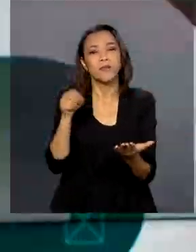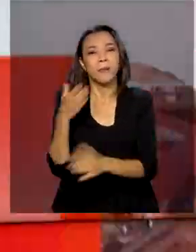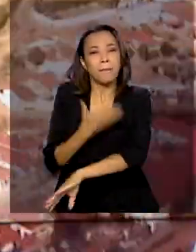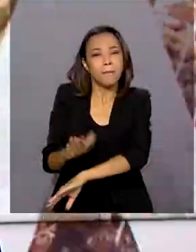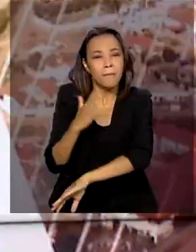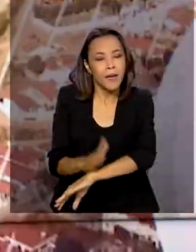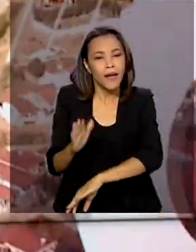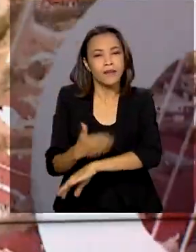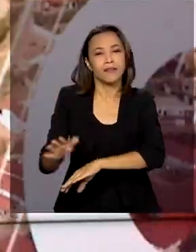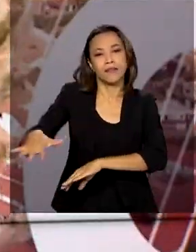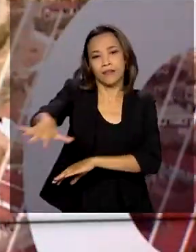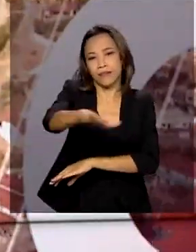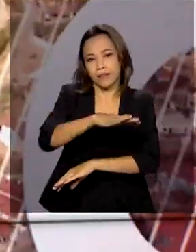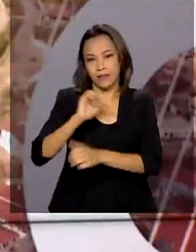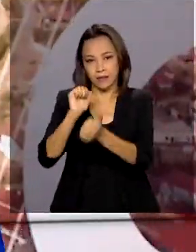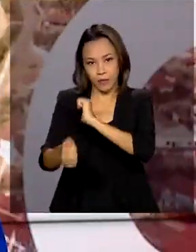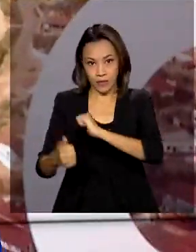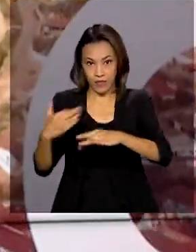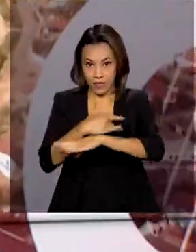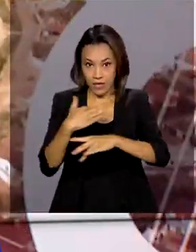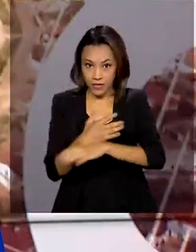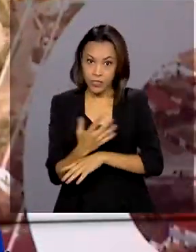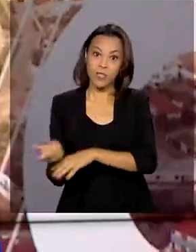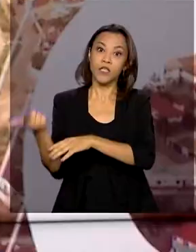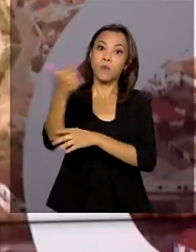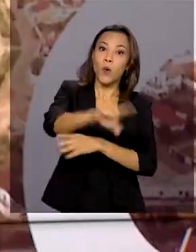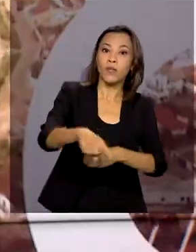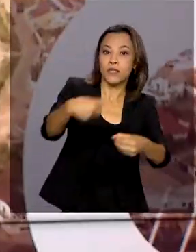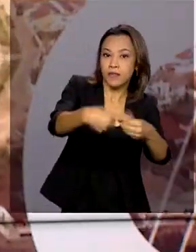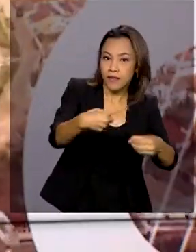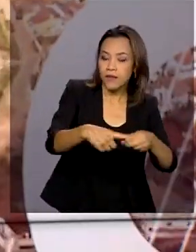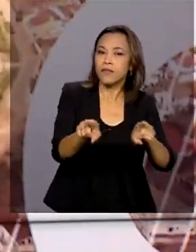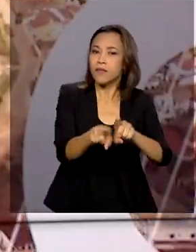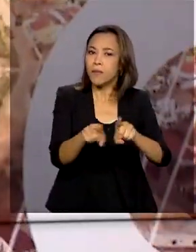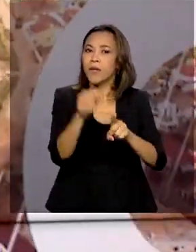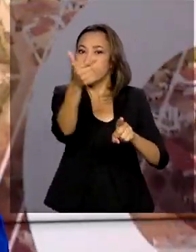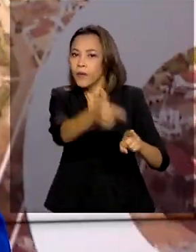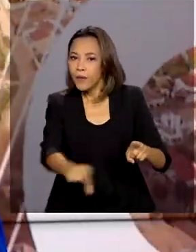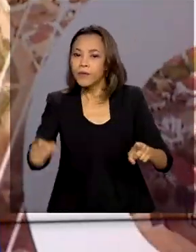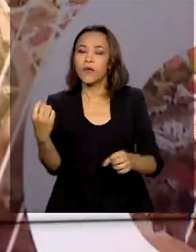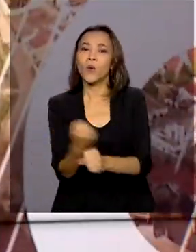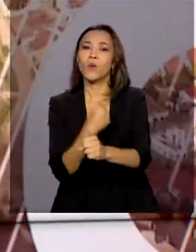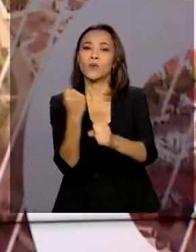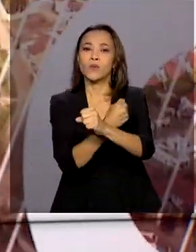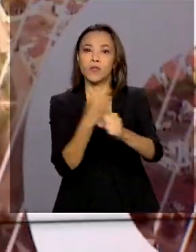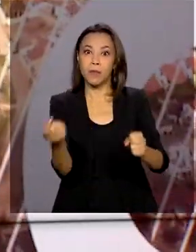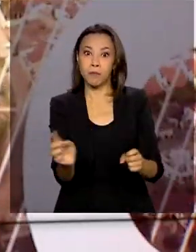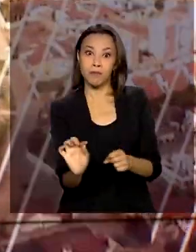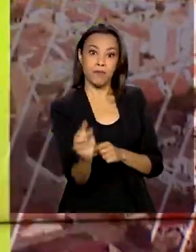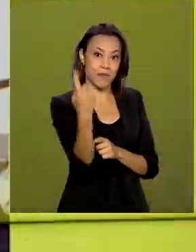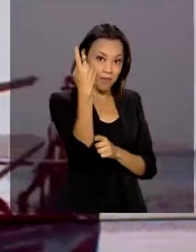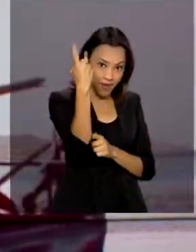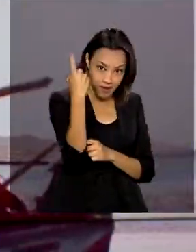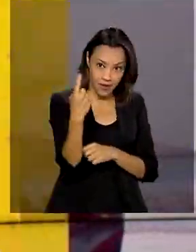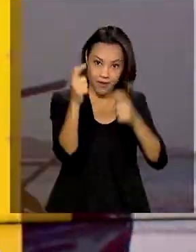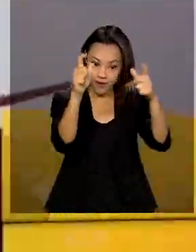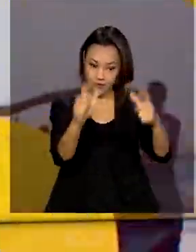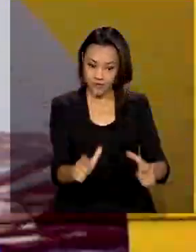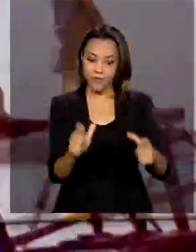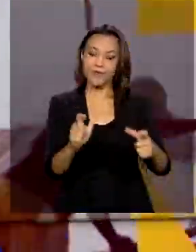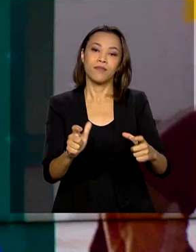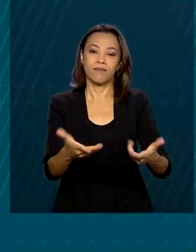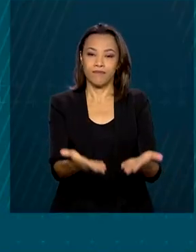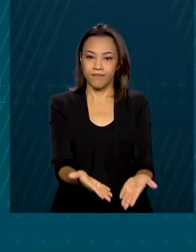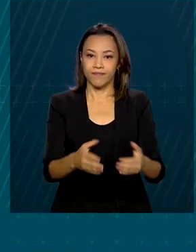prática esportiva na cidade. E em Petrolina, fechou uma parceria para a construção da primeira sede do programa Brasil em Campo.